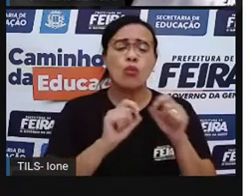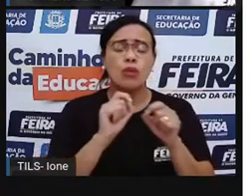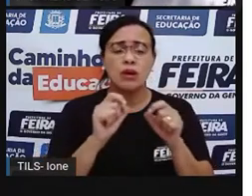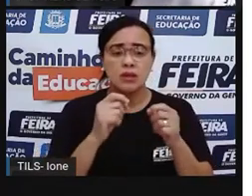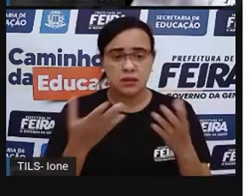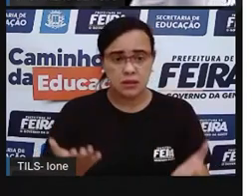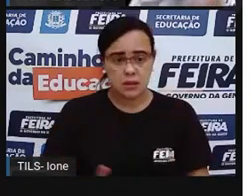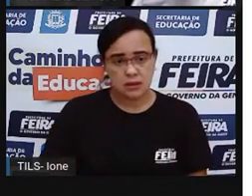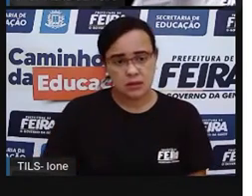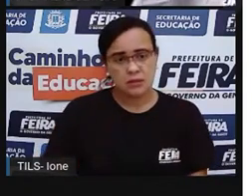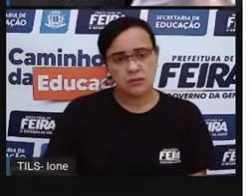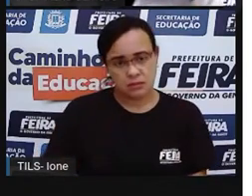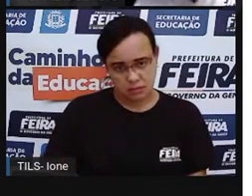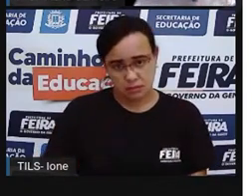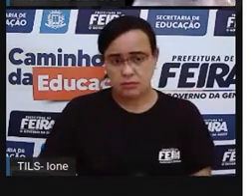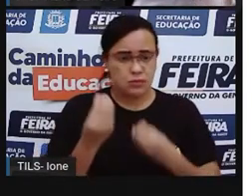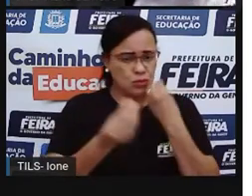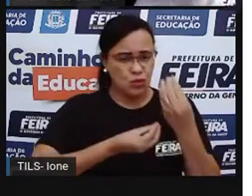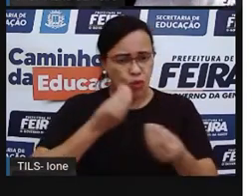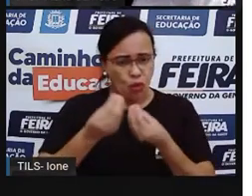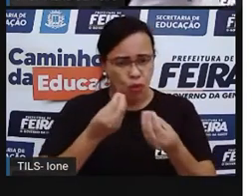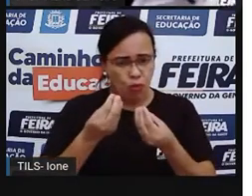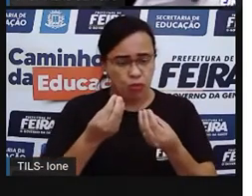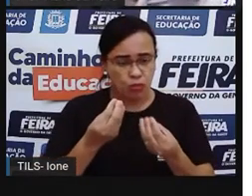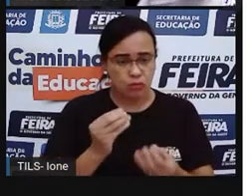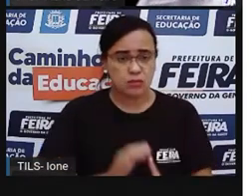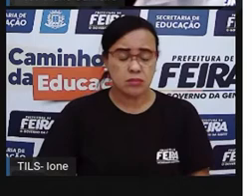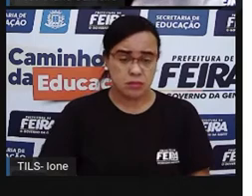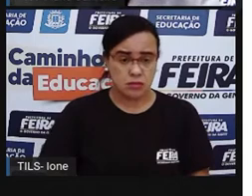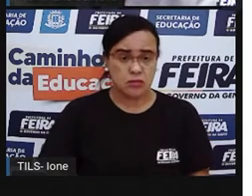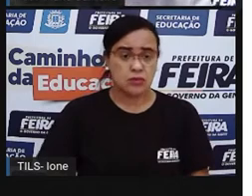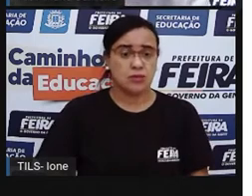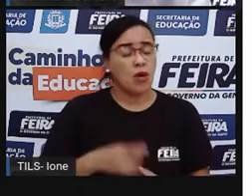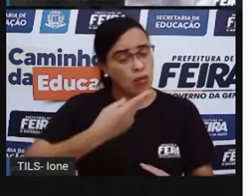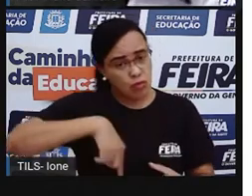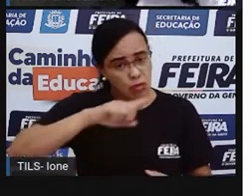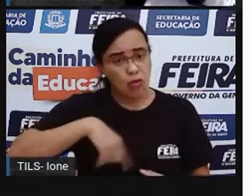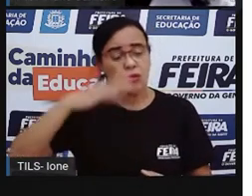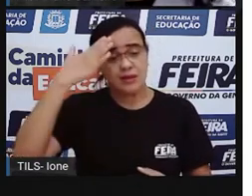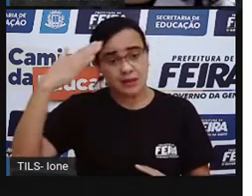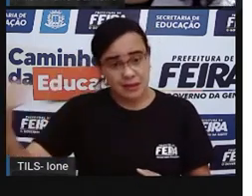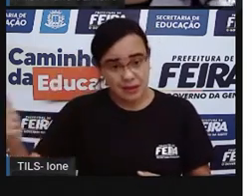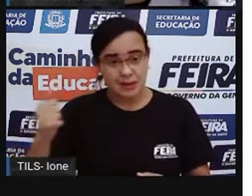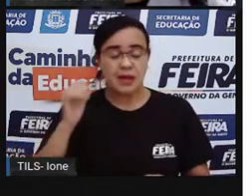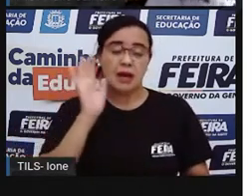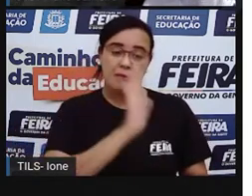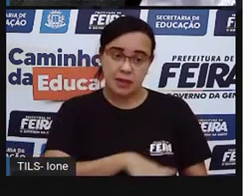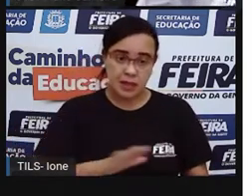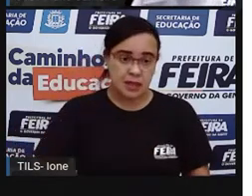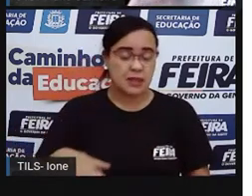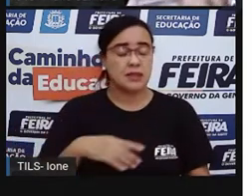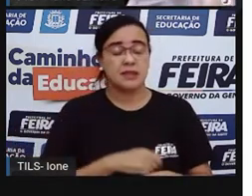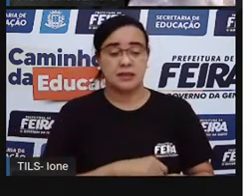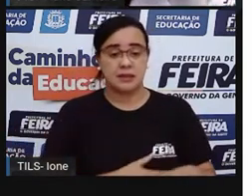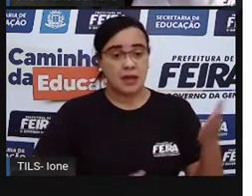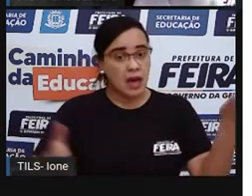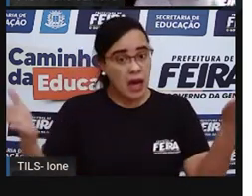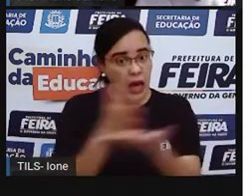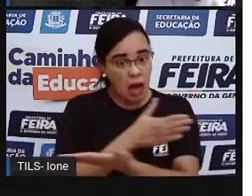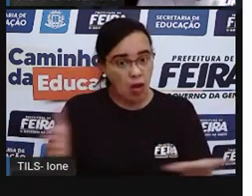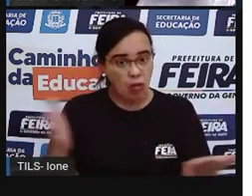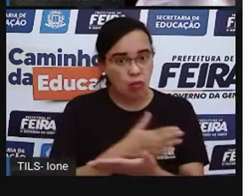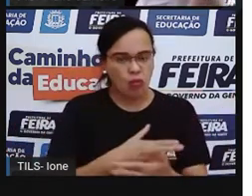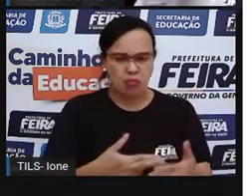do mundo. Porque a gente sabe que tem crianças que ainda têm seus direitos desrespeitados, né? Então, o que a gente pode